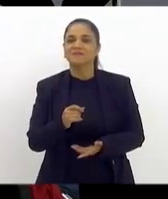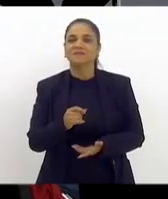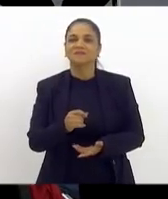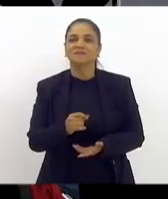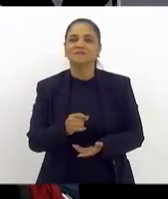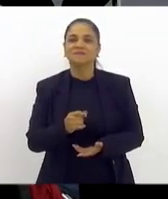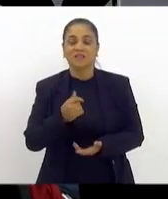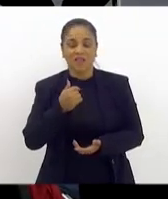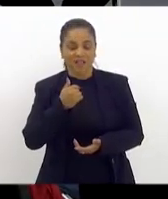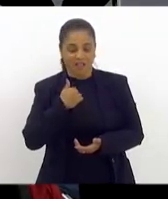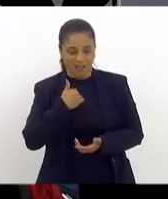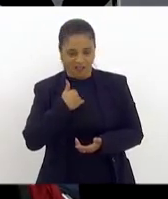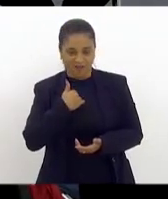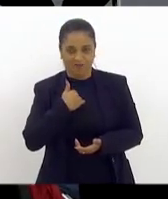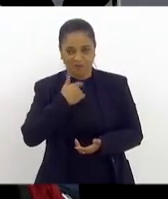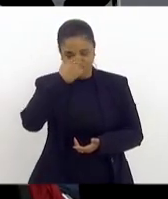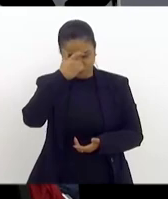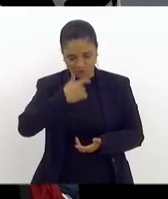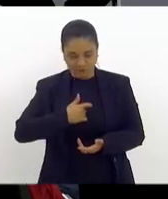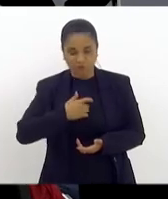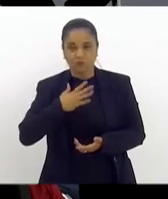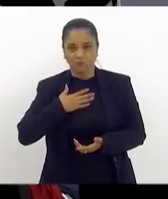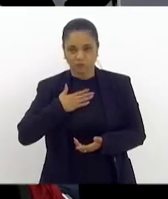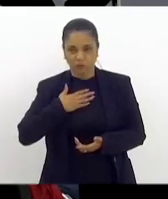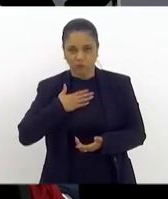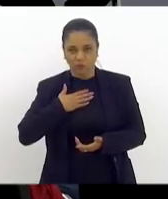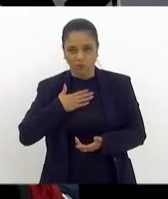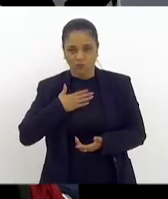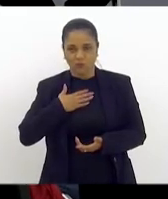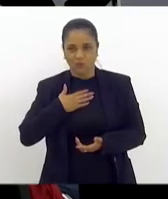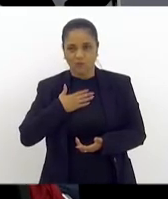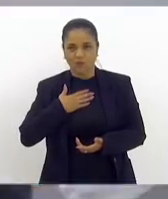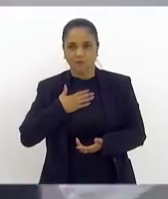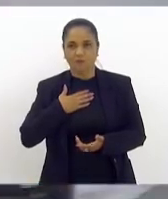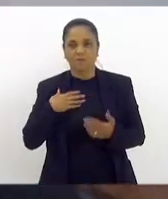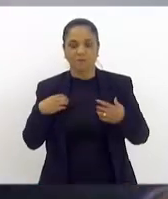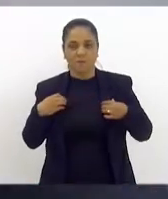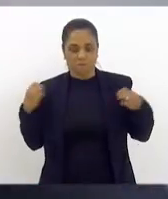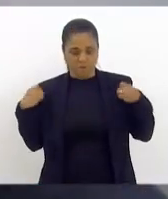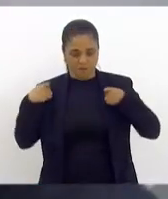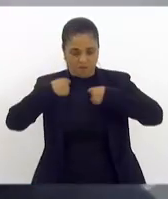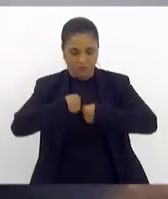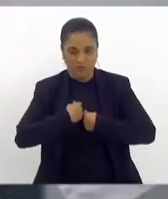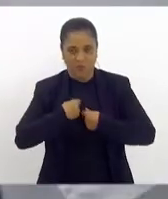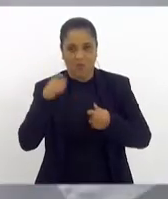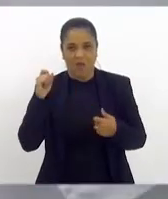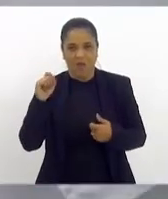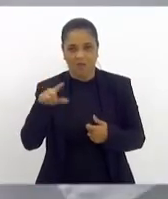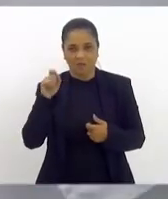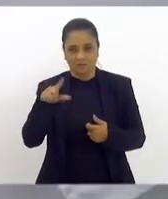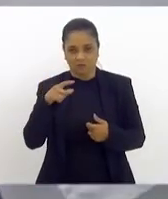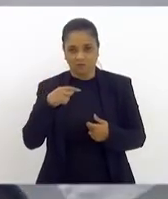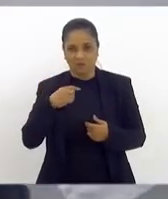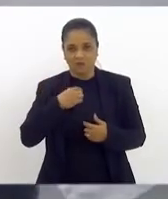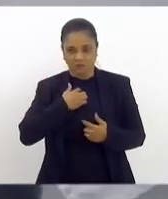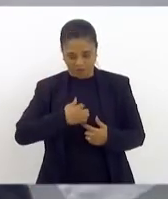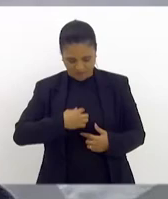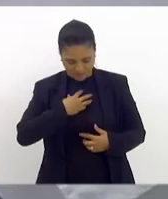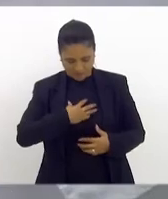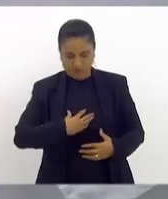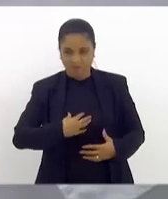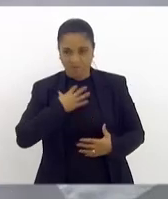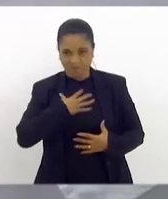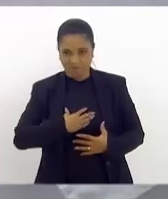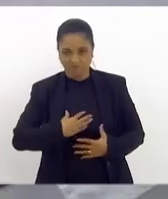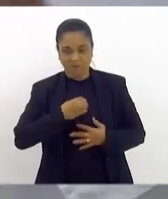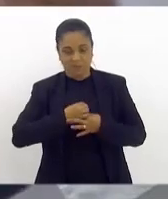Eu vou me identificar como eu estou. Estou de paletó azul, camisa e gravata